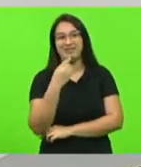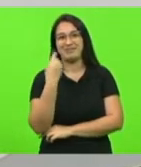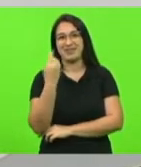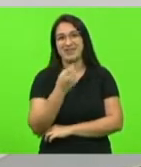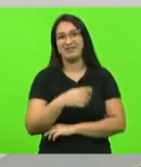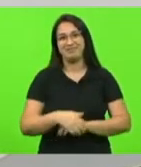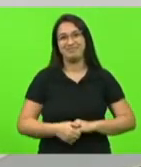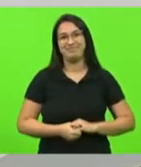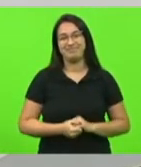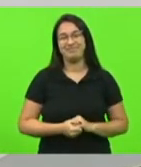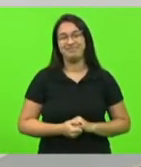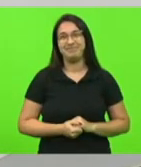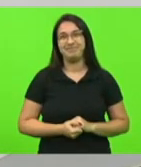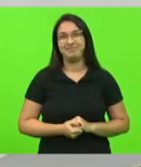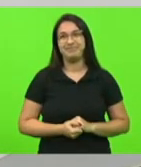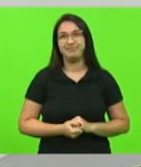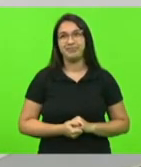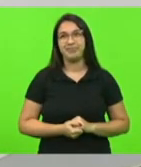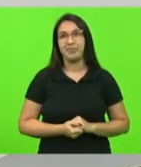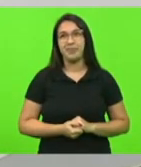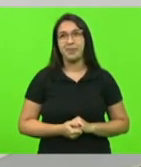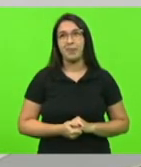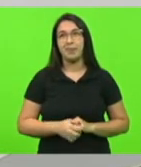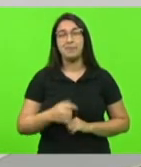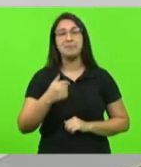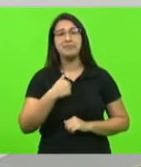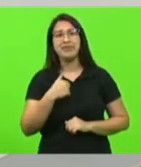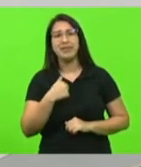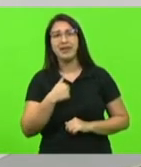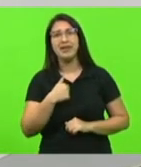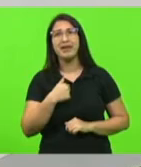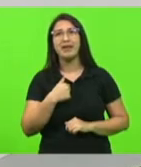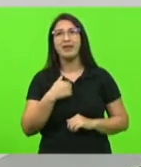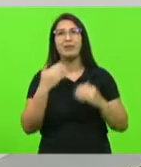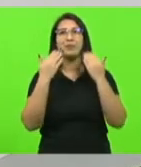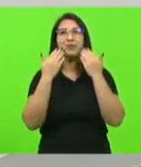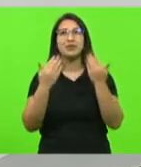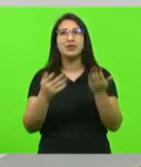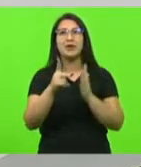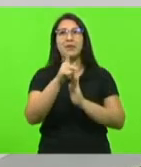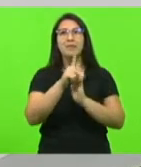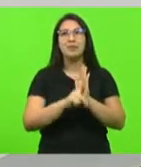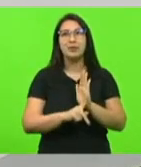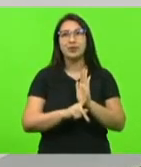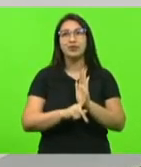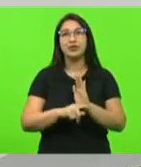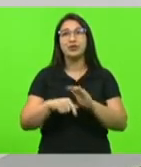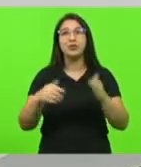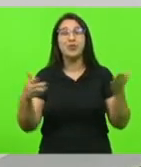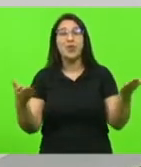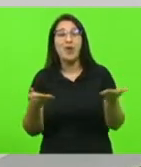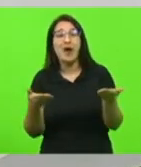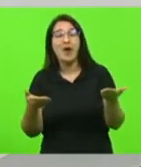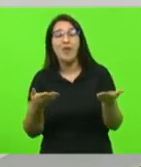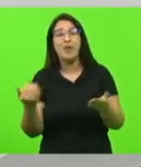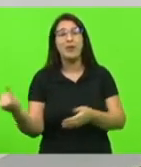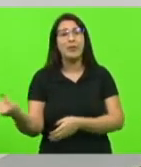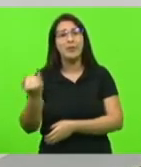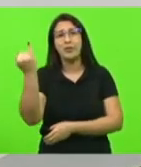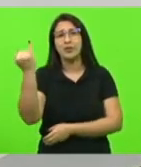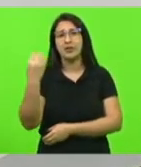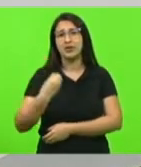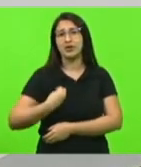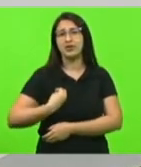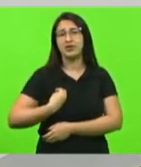eu assim mostrando que esse projeto principalmente nesse momento importante que a gente está vivendo em